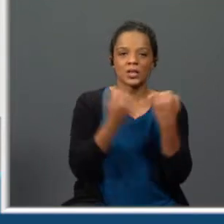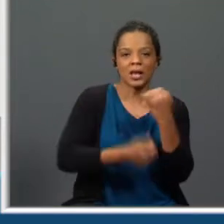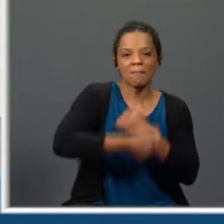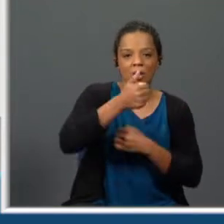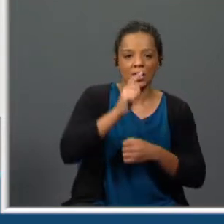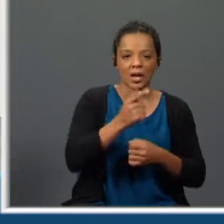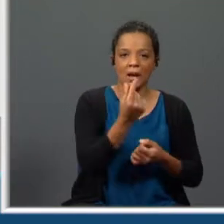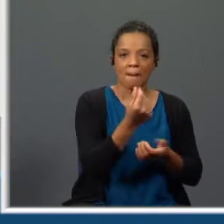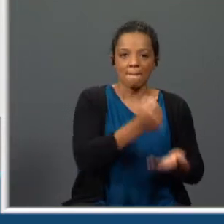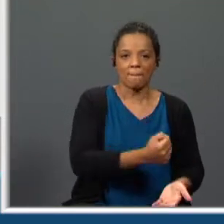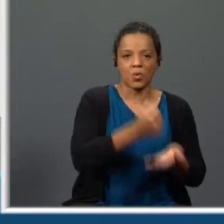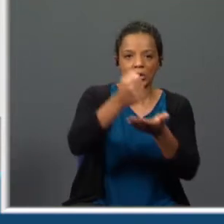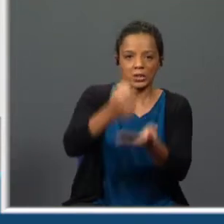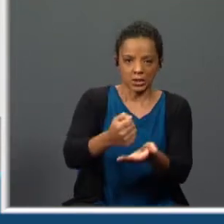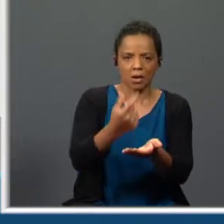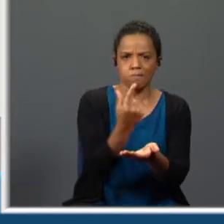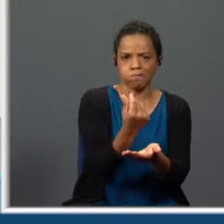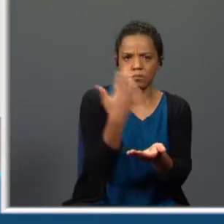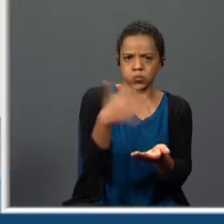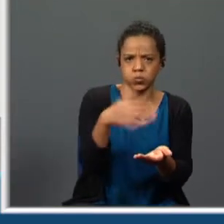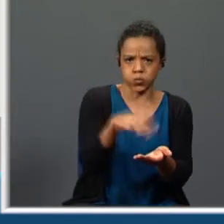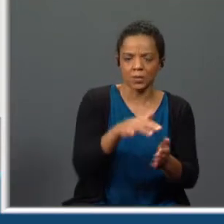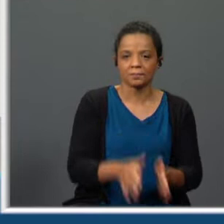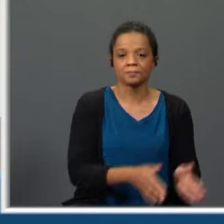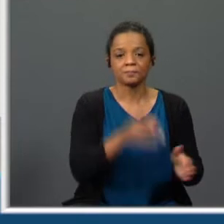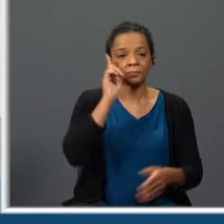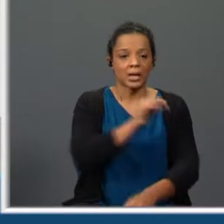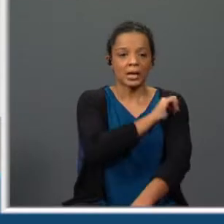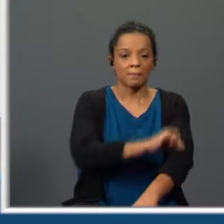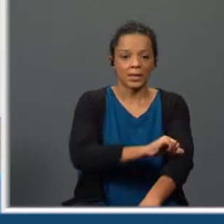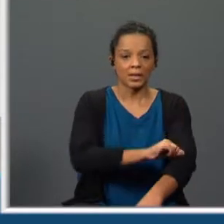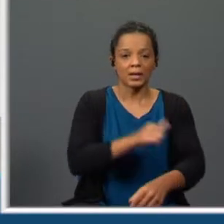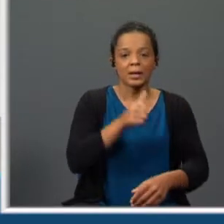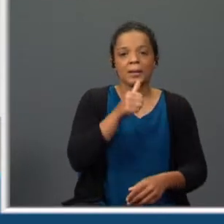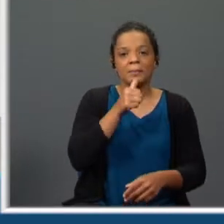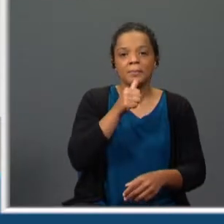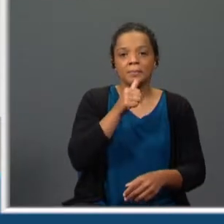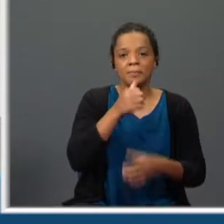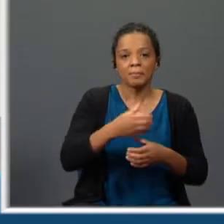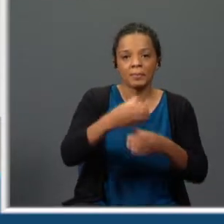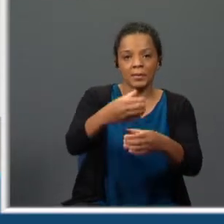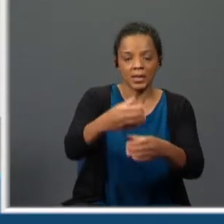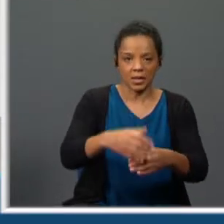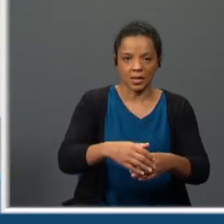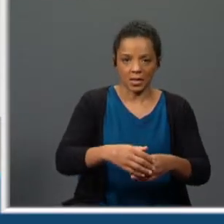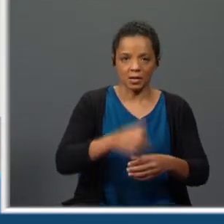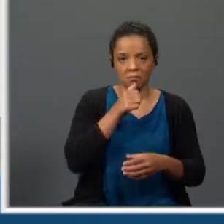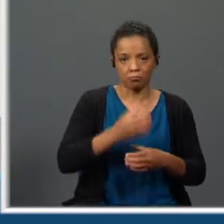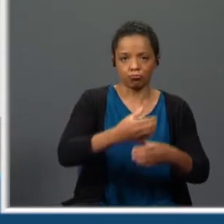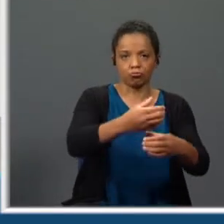bolsa, não é? Portanto, muito dinheiro. E a rapariga serve-lhes uma bebida, ou serve uma bebida